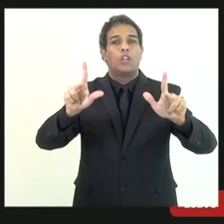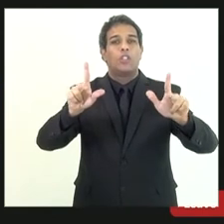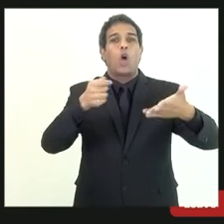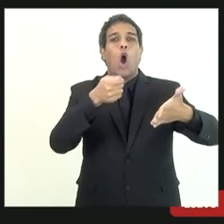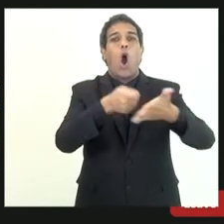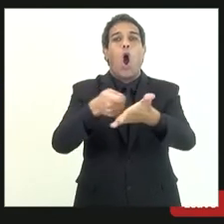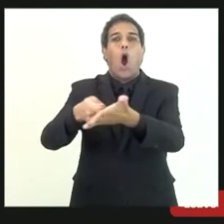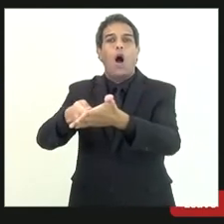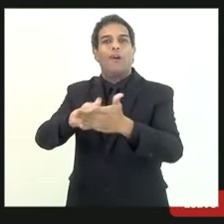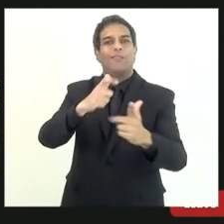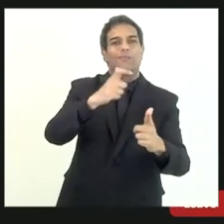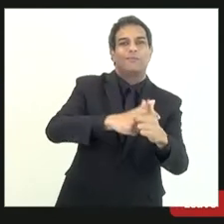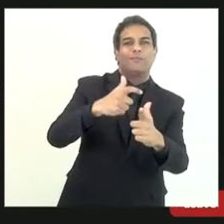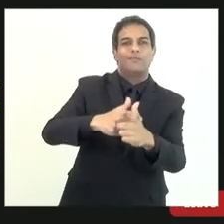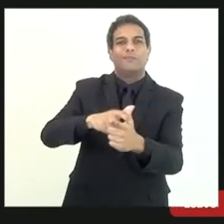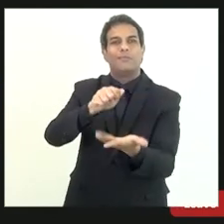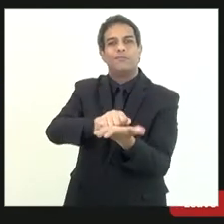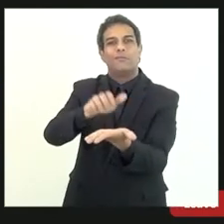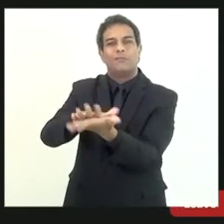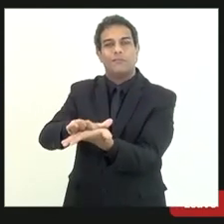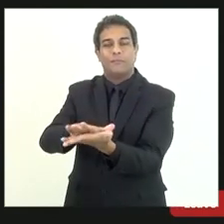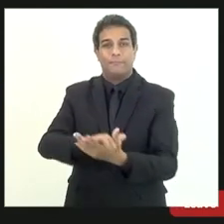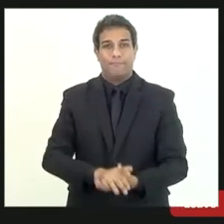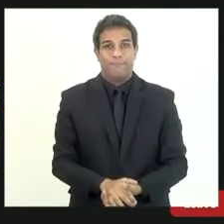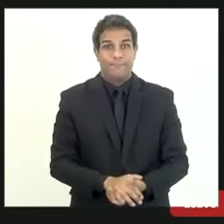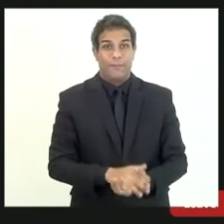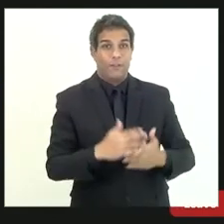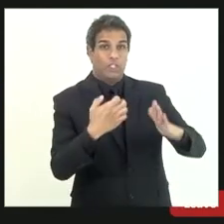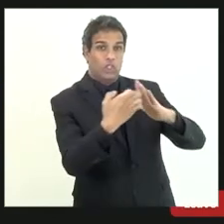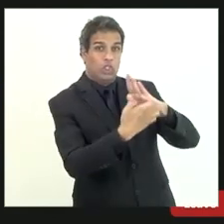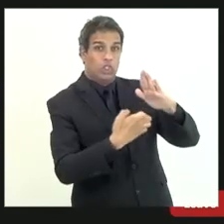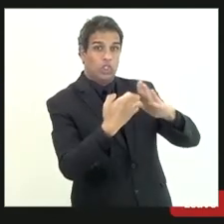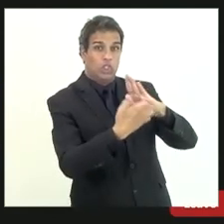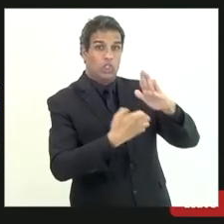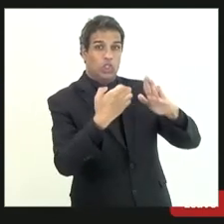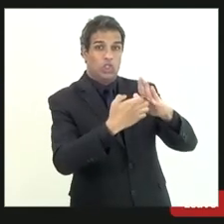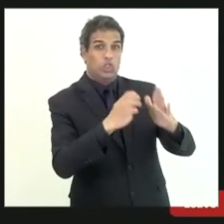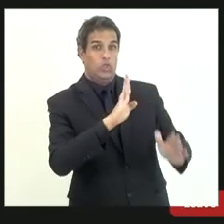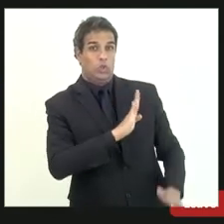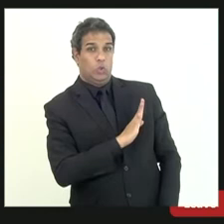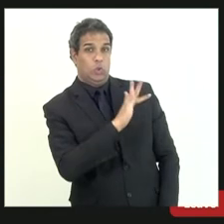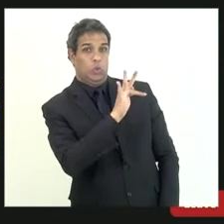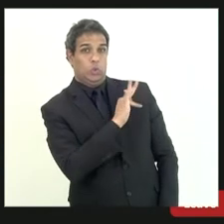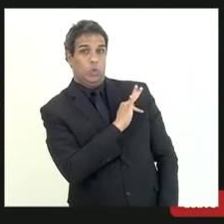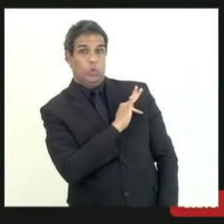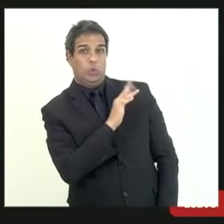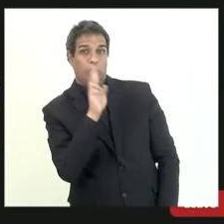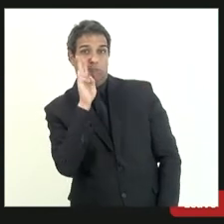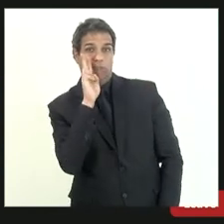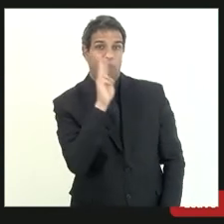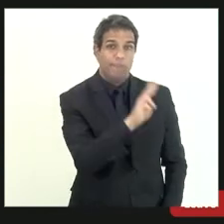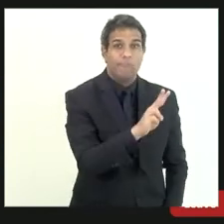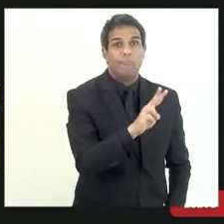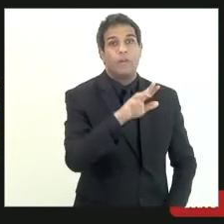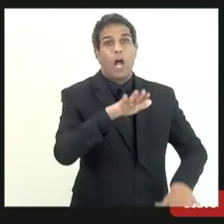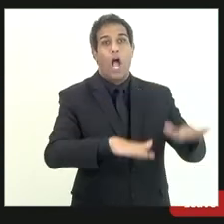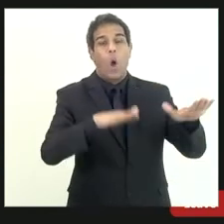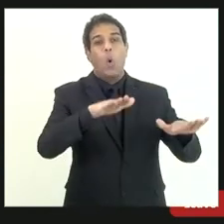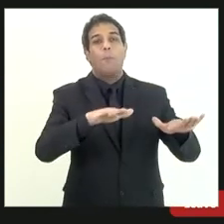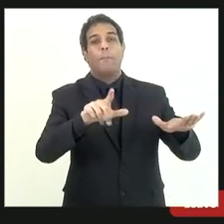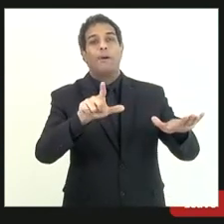porque quando a gente fala em empresas baixadas nós podemos estar falando de fraudes estruturadas